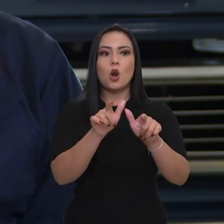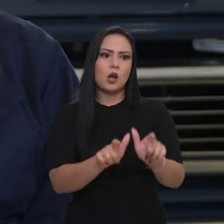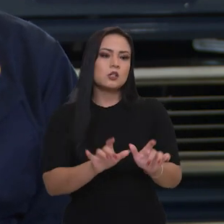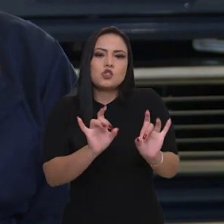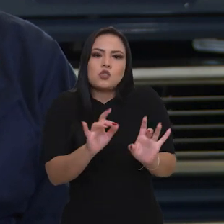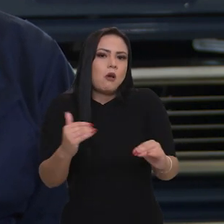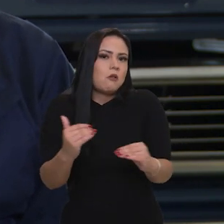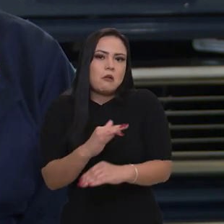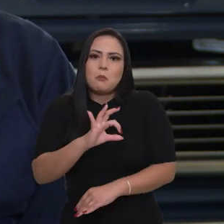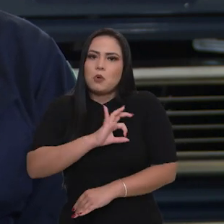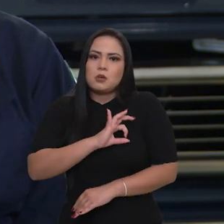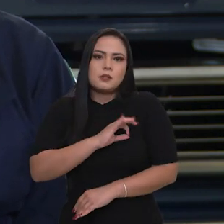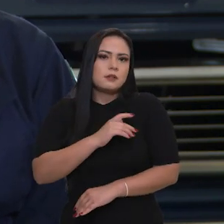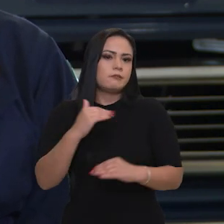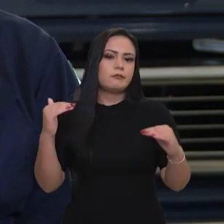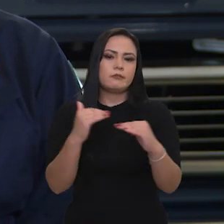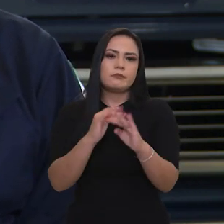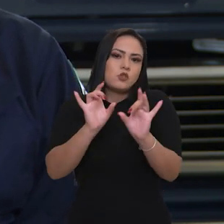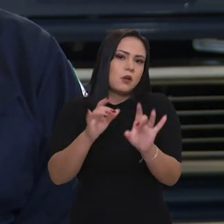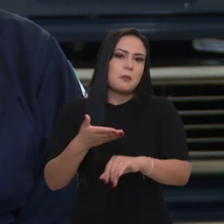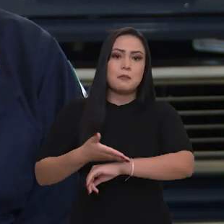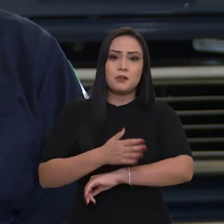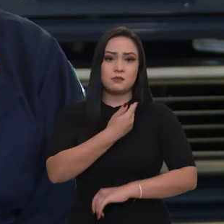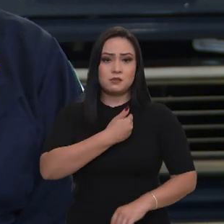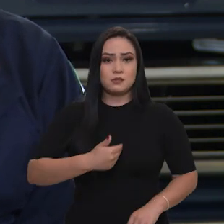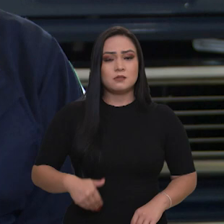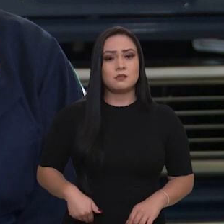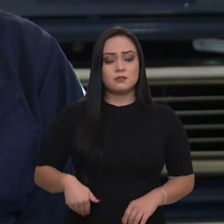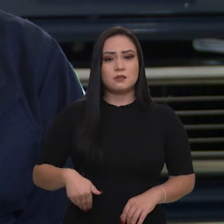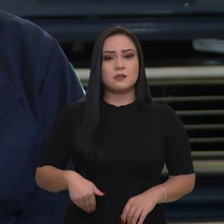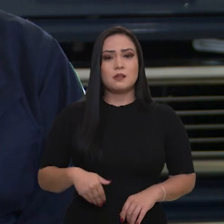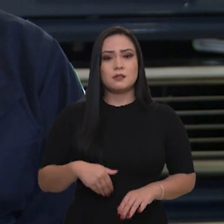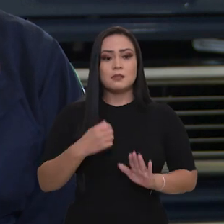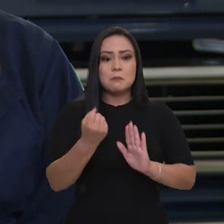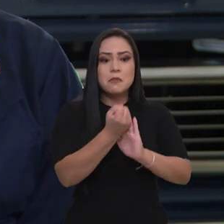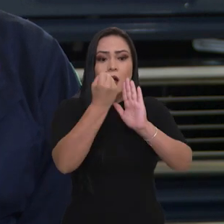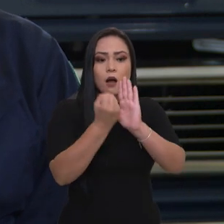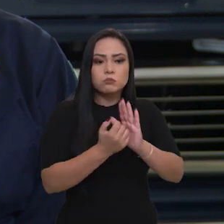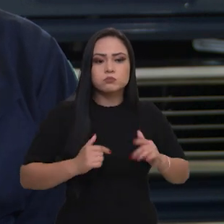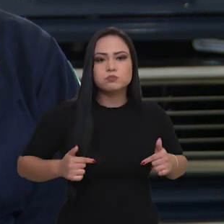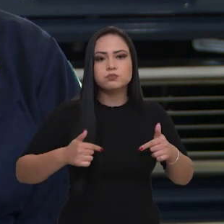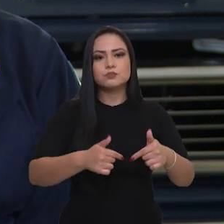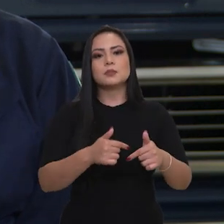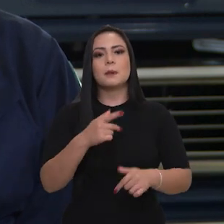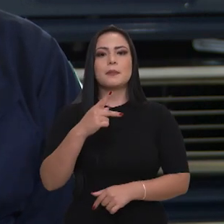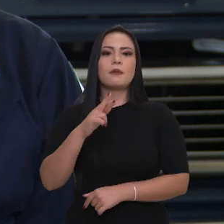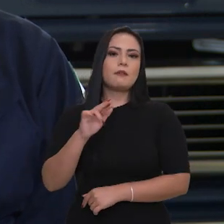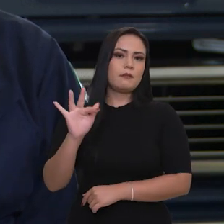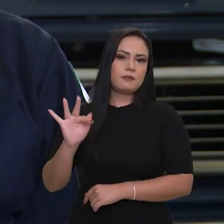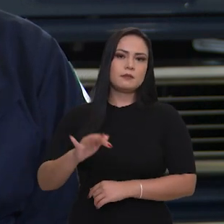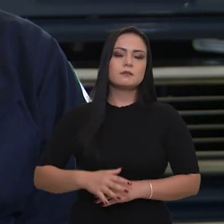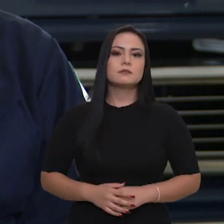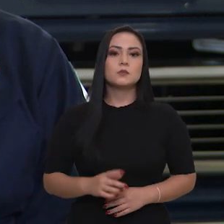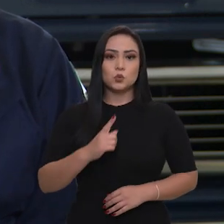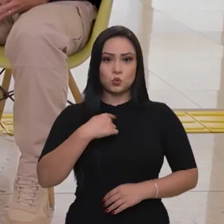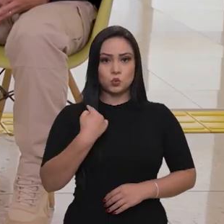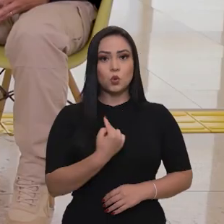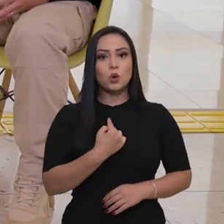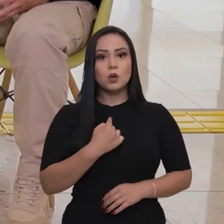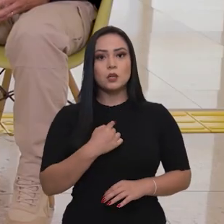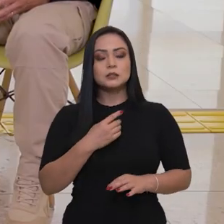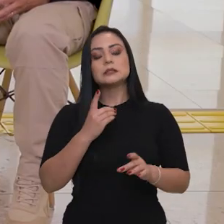só ela está, às vezes, como presença do Estado. E a presença do Estado é marcada por essa atuação da Polícia Rodoviária Federal.